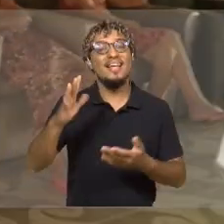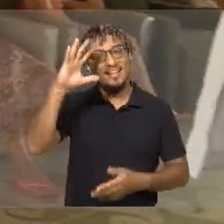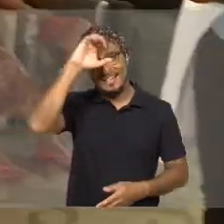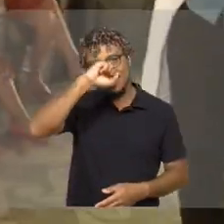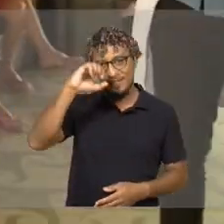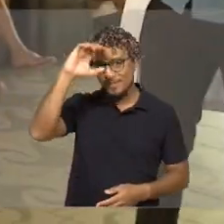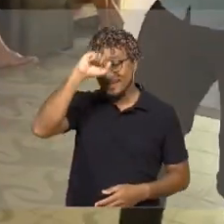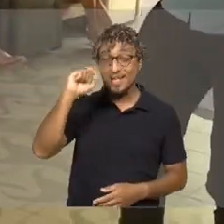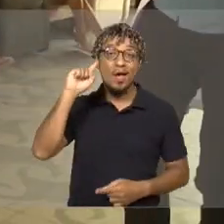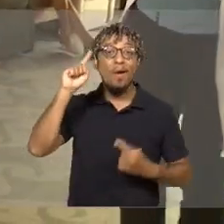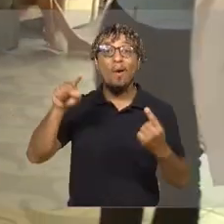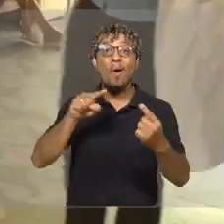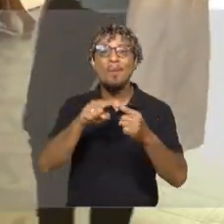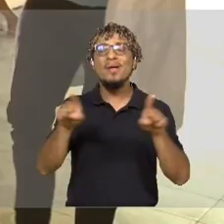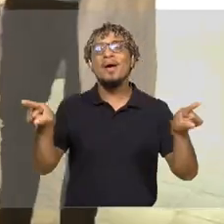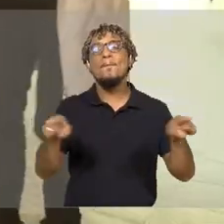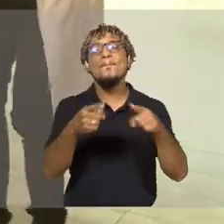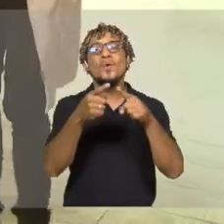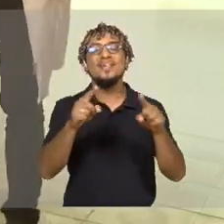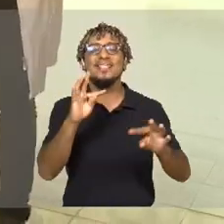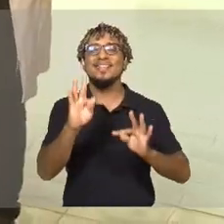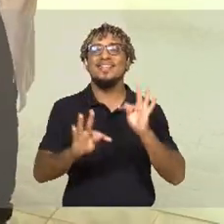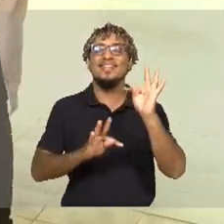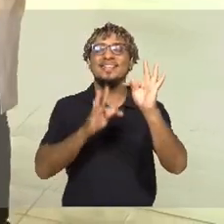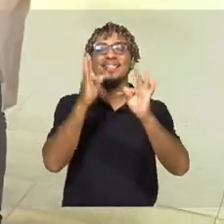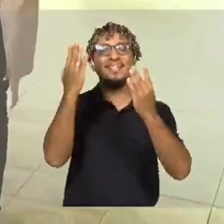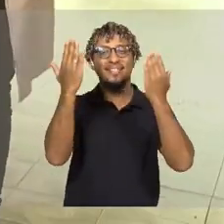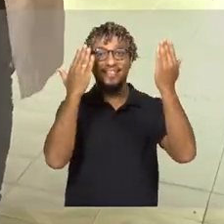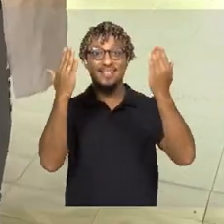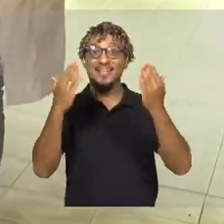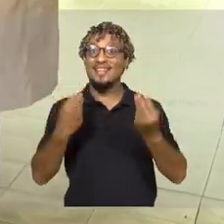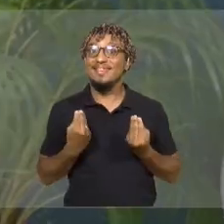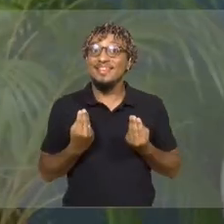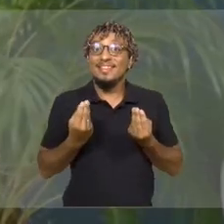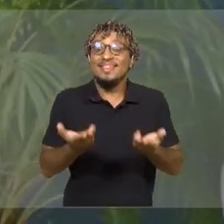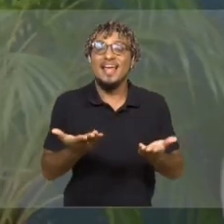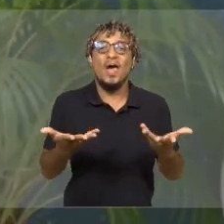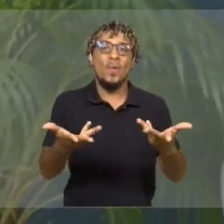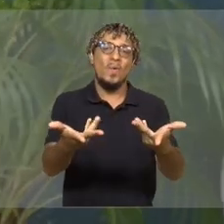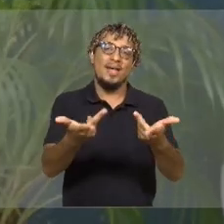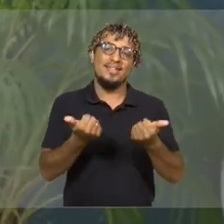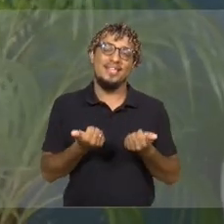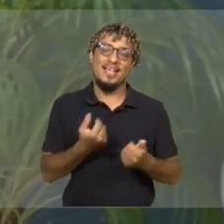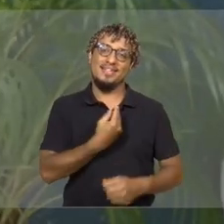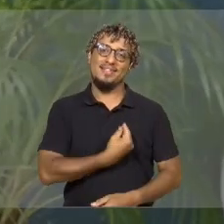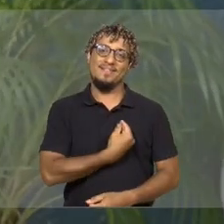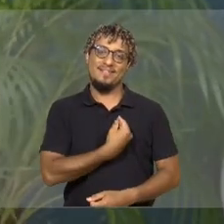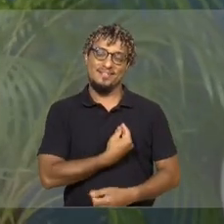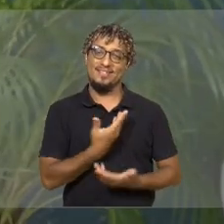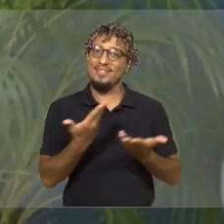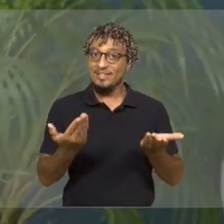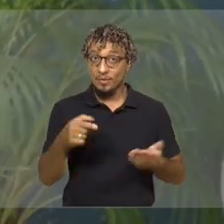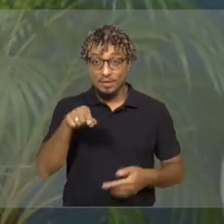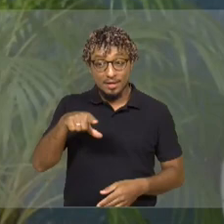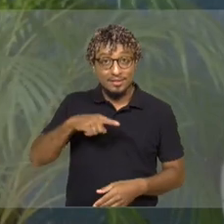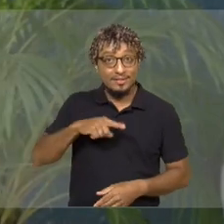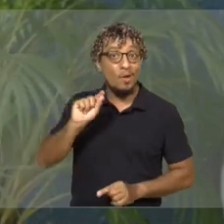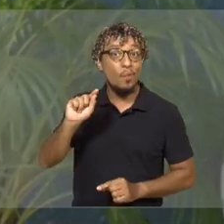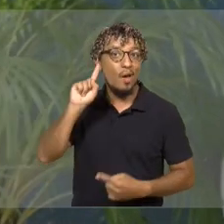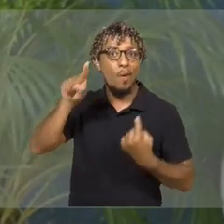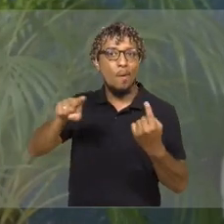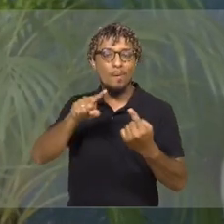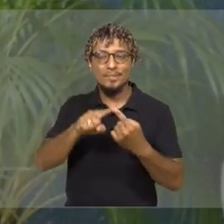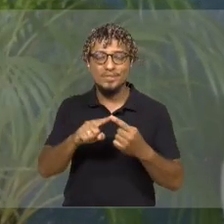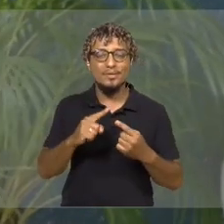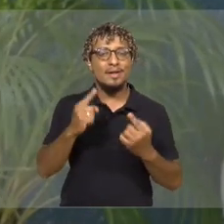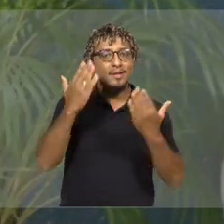principais objetivos da musicoterapia é trazer qualidade de vida. A musicoterapia, ela tem o fim de usar música com